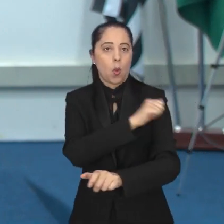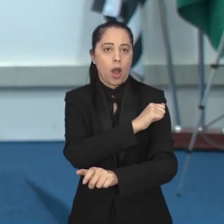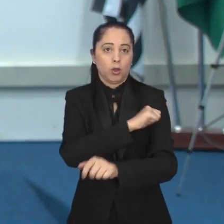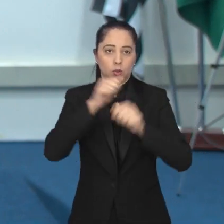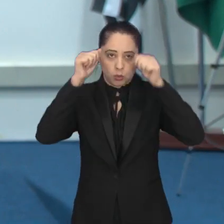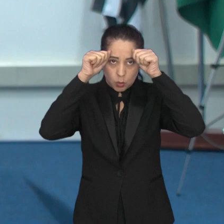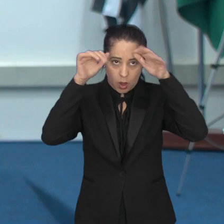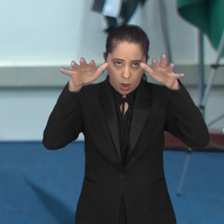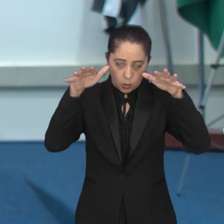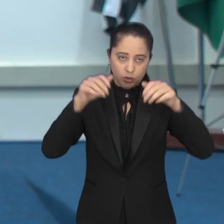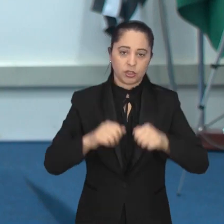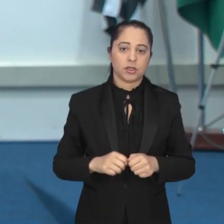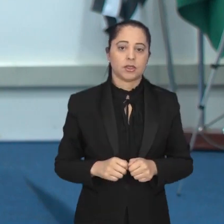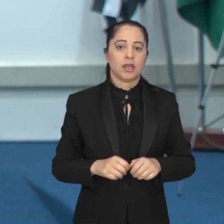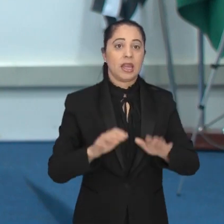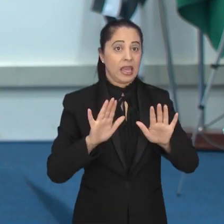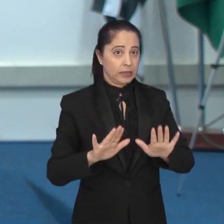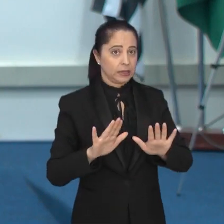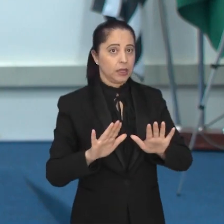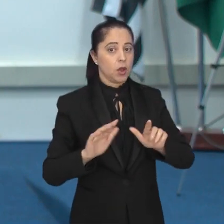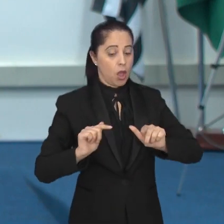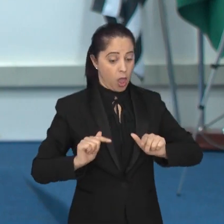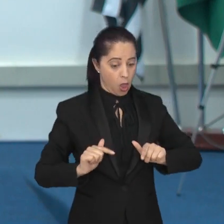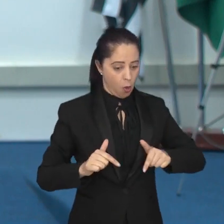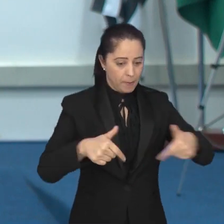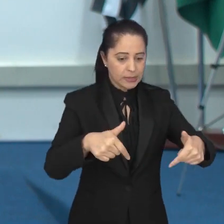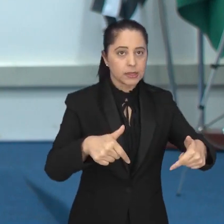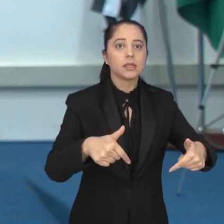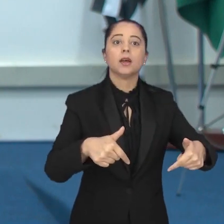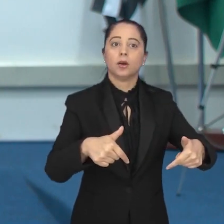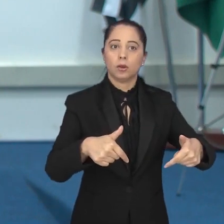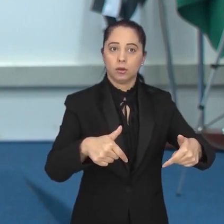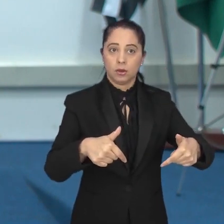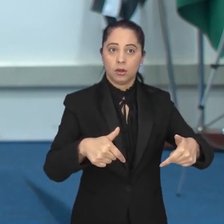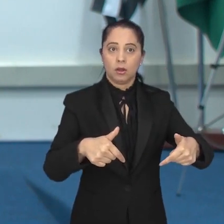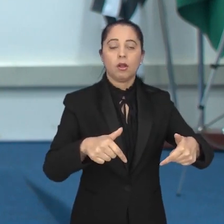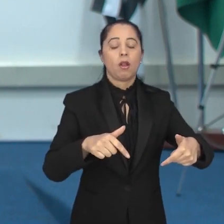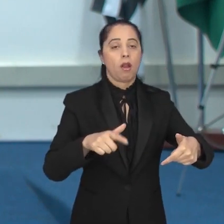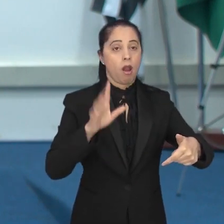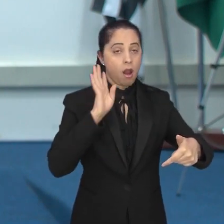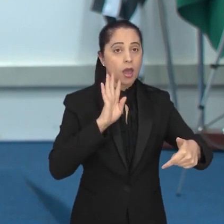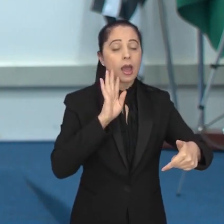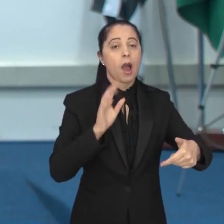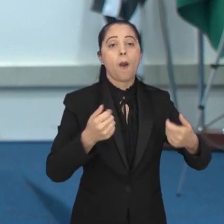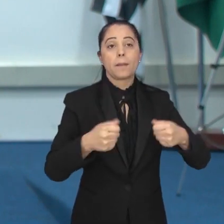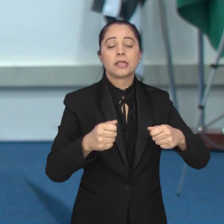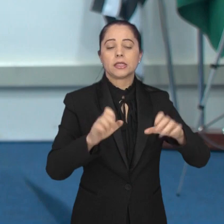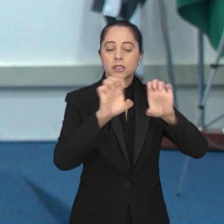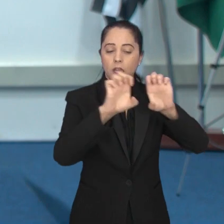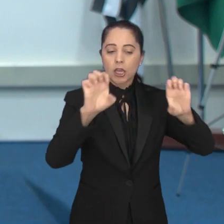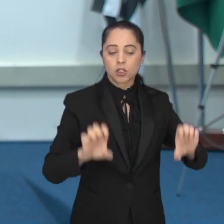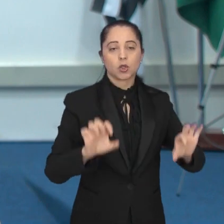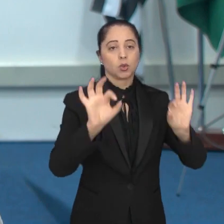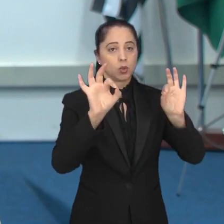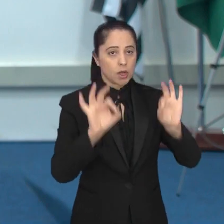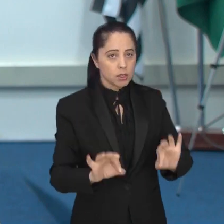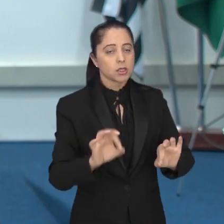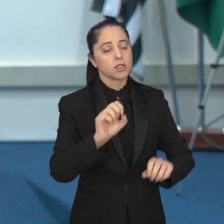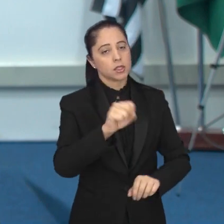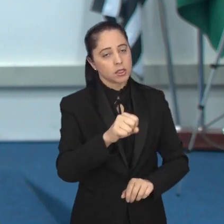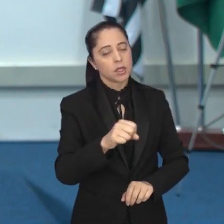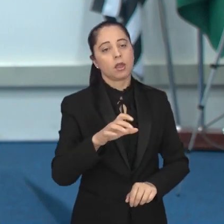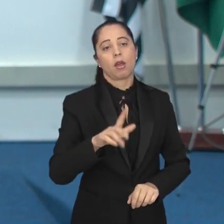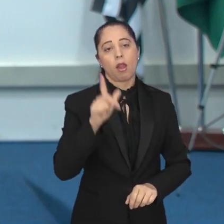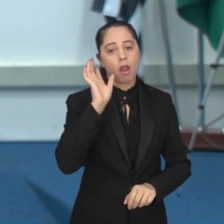deficiências, com outras deficiências. Então, é uma ação que tem que ser bem estruturada, de uma ideia muito simples,